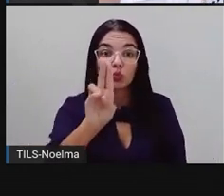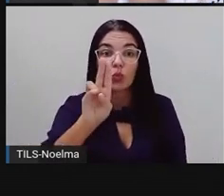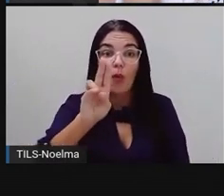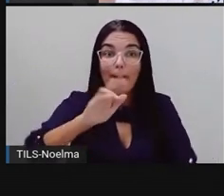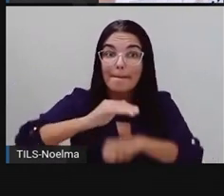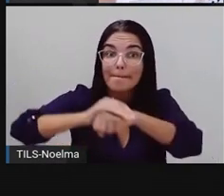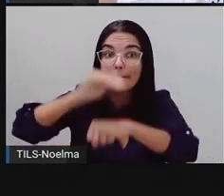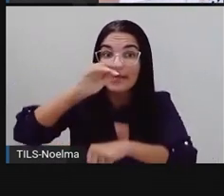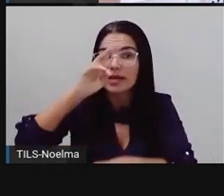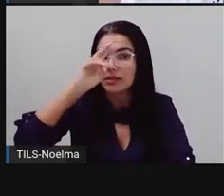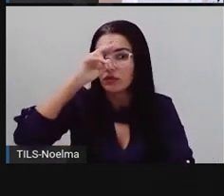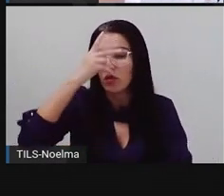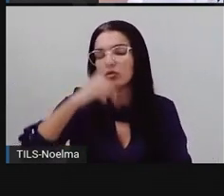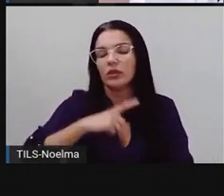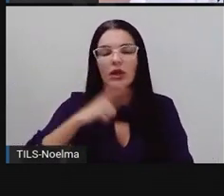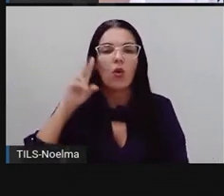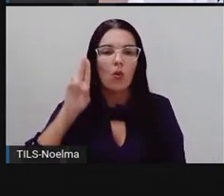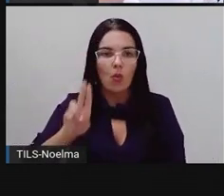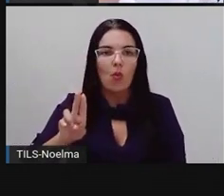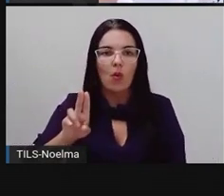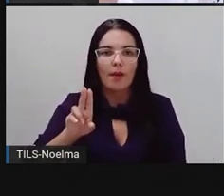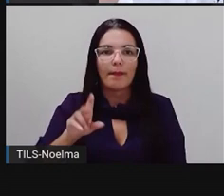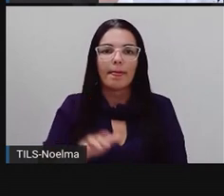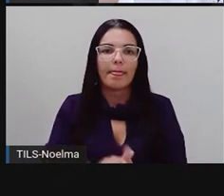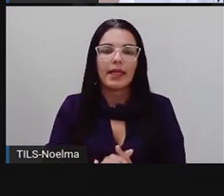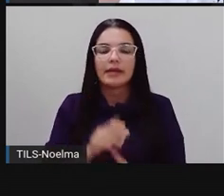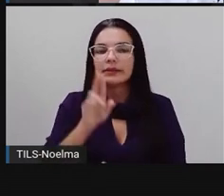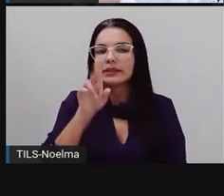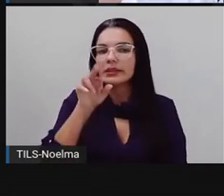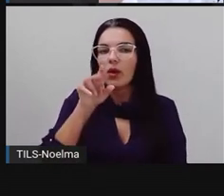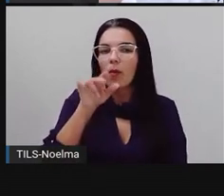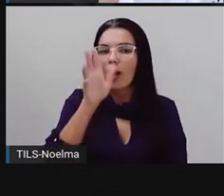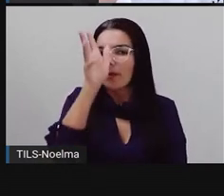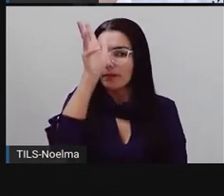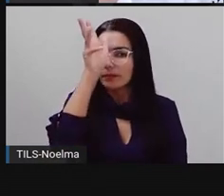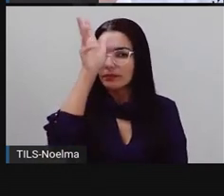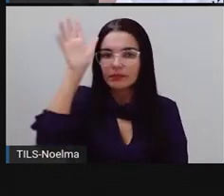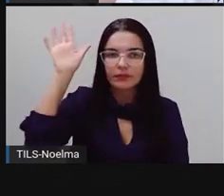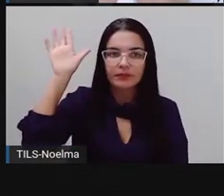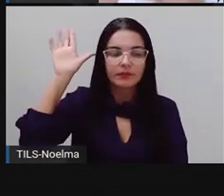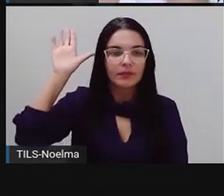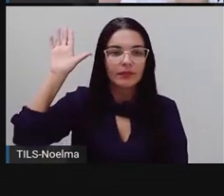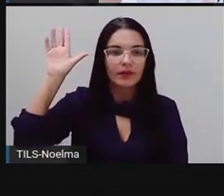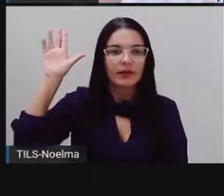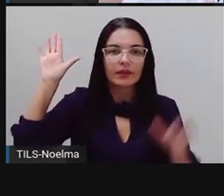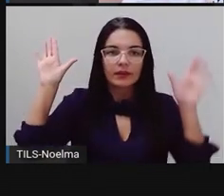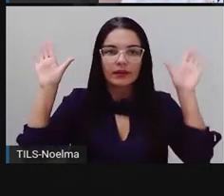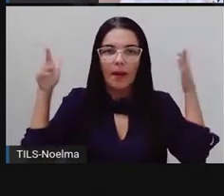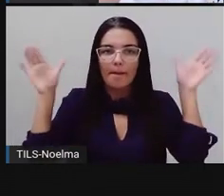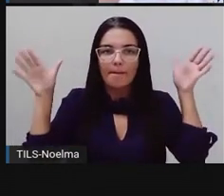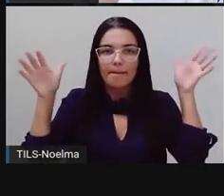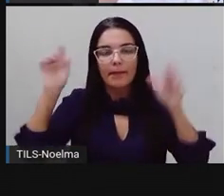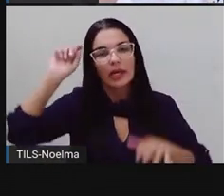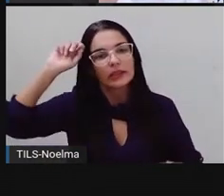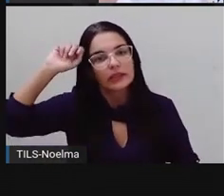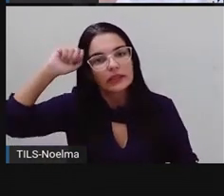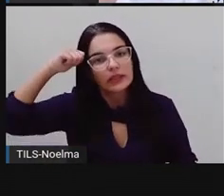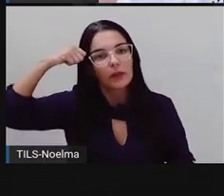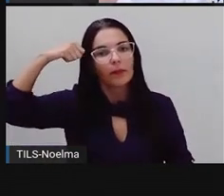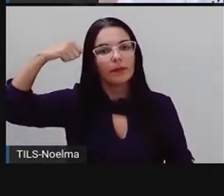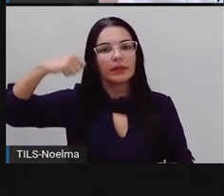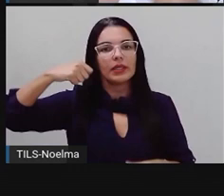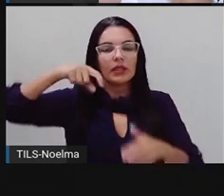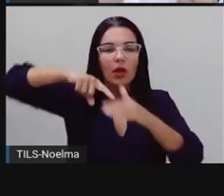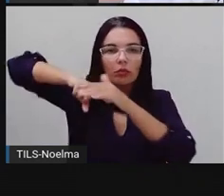forte. Coloquei o U. Urubu. Ó. Urubu. Então, a sílaba forte. Tatu.